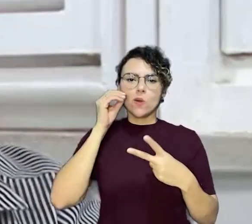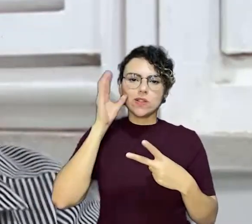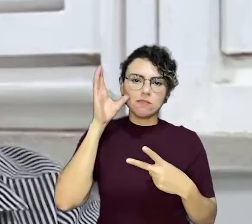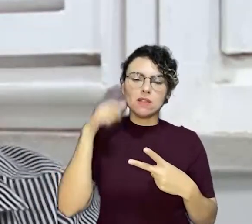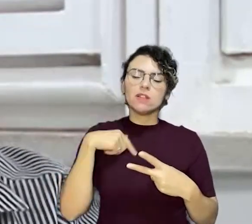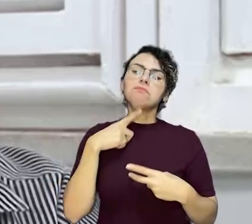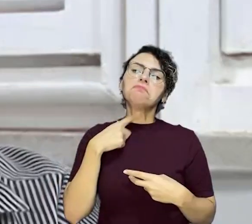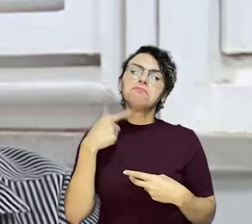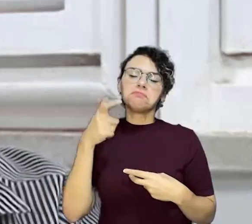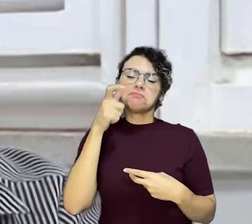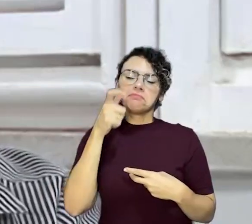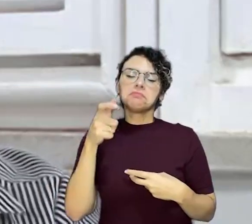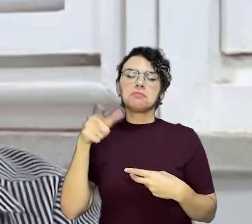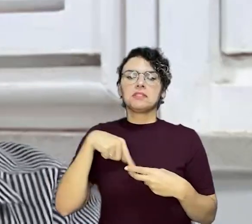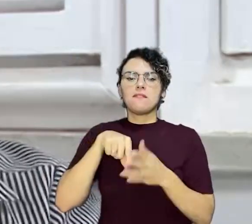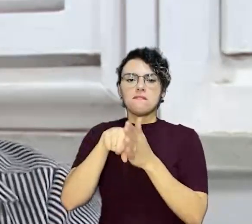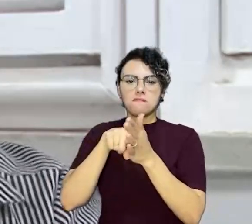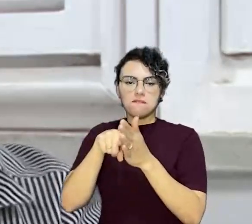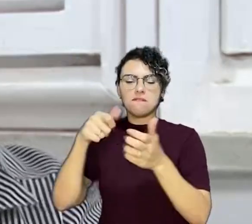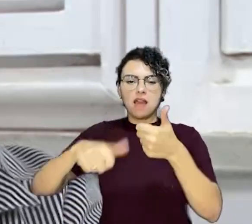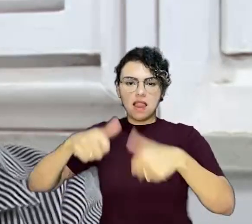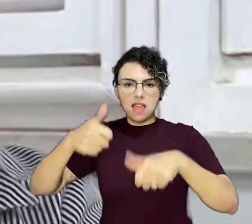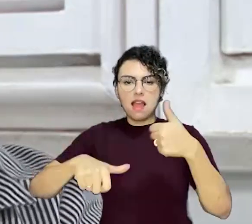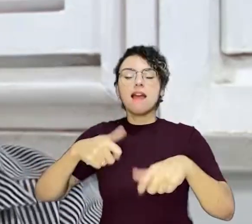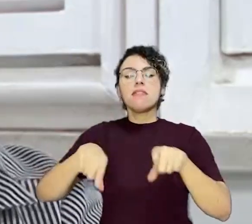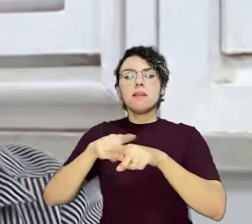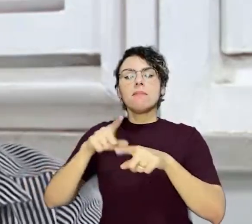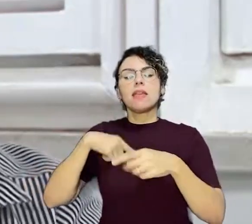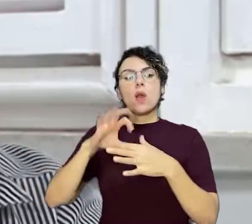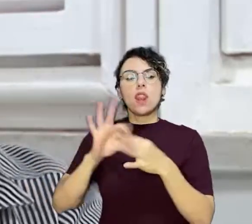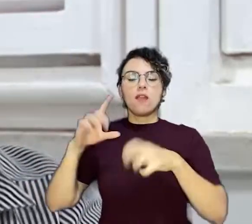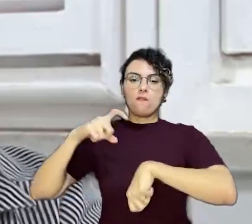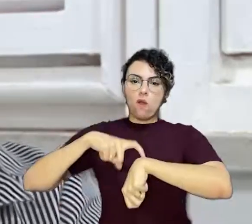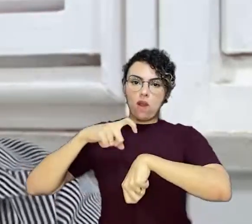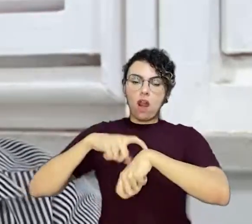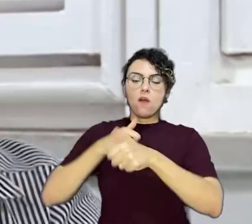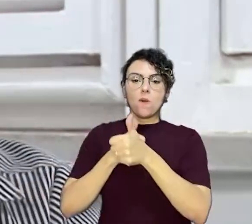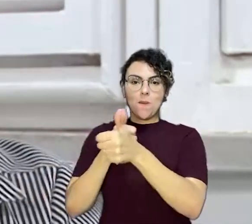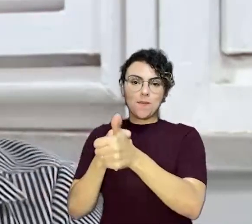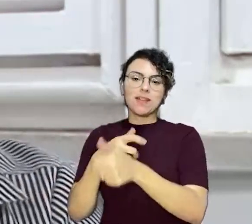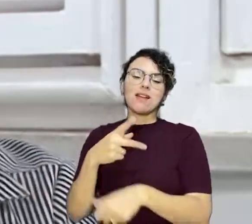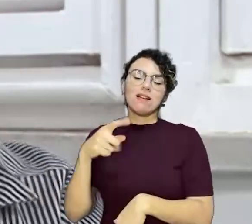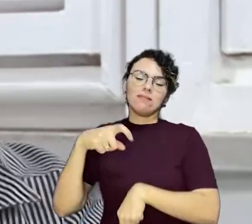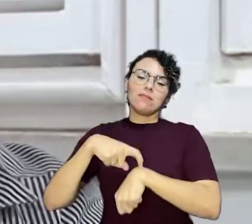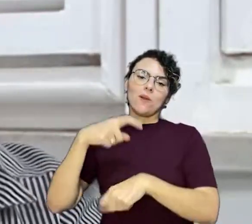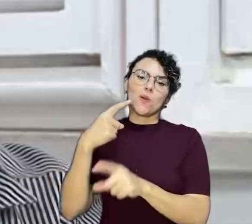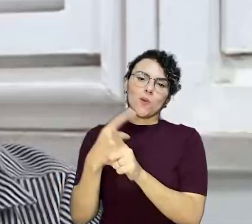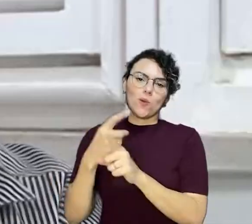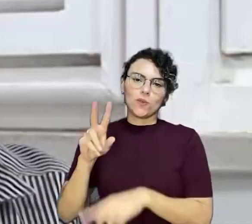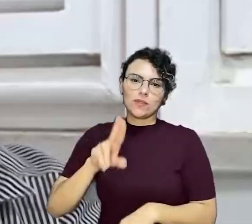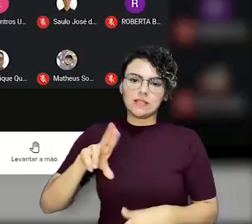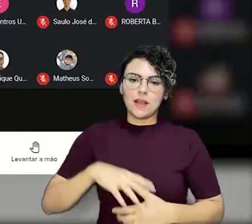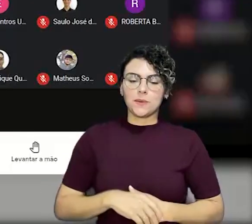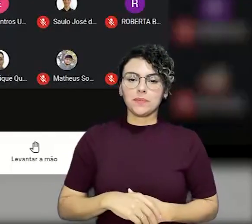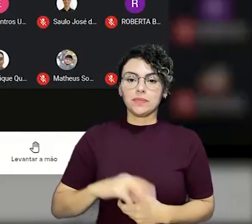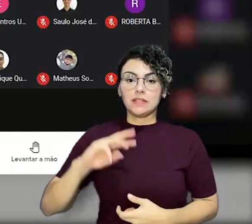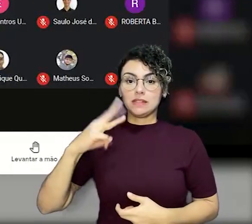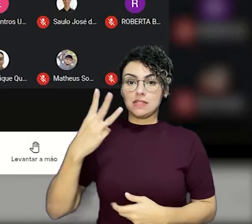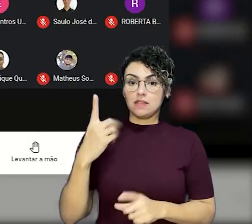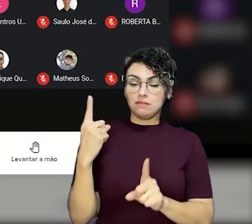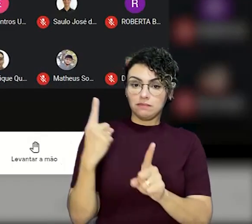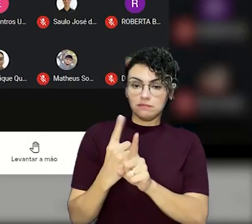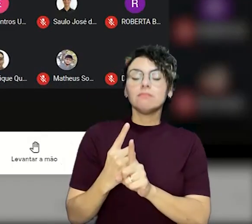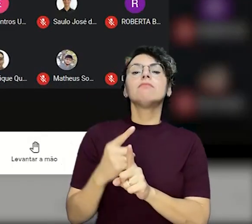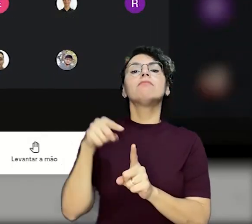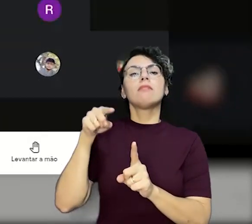de conhecimento que ele tem interesse de avaliar e a disponibilidade que ele vai poder acompanhar os trabalhos durante os encontros universitários. O terceiro